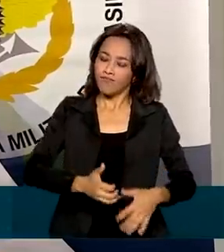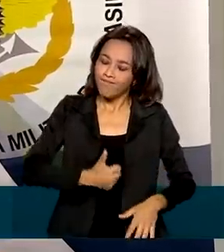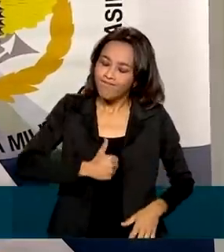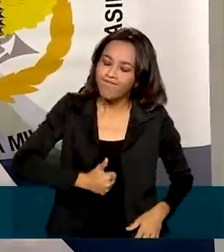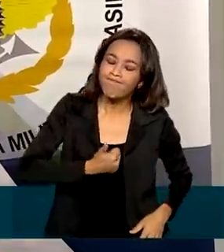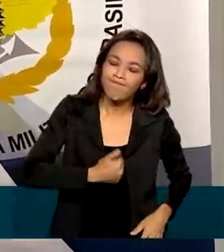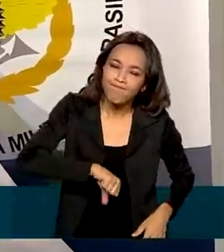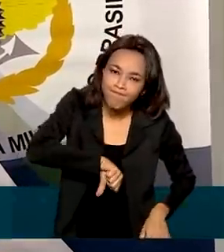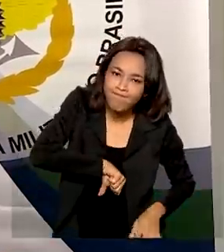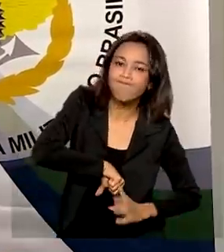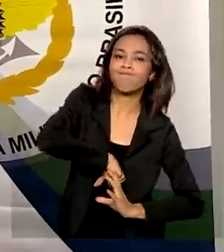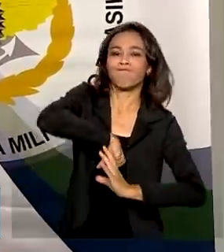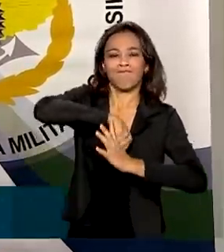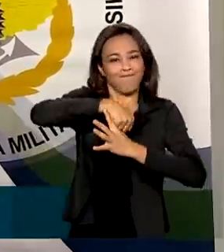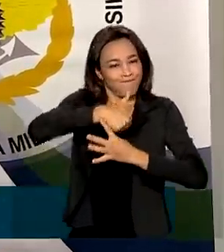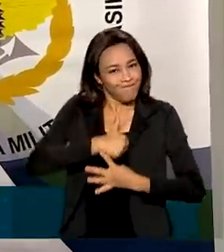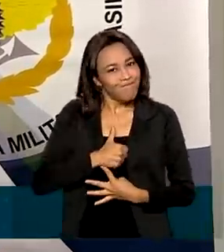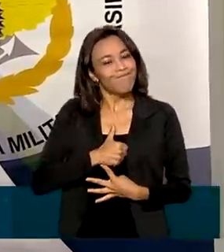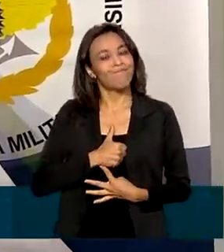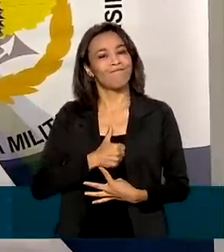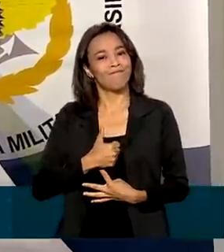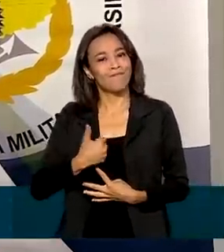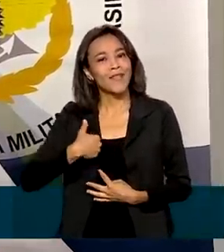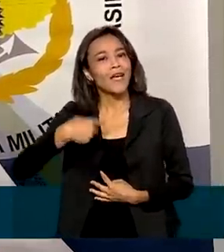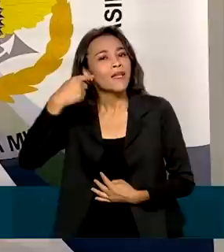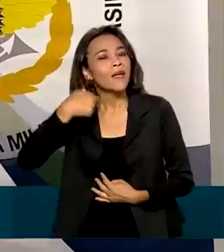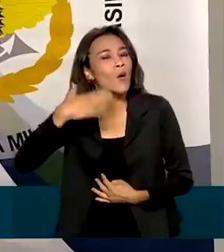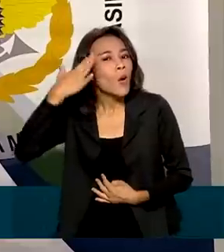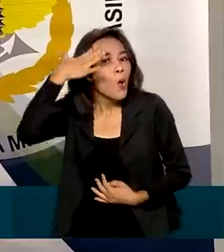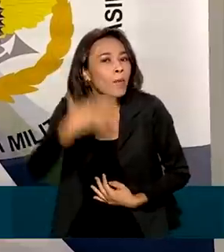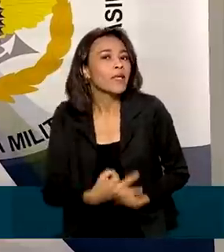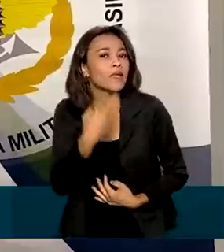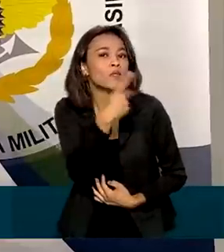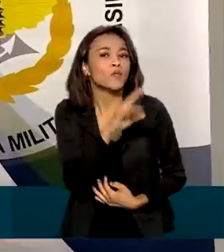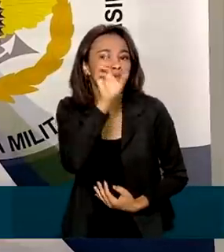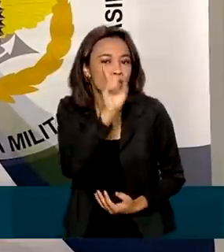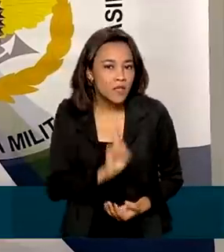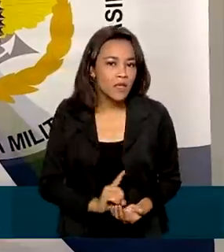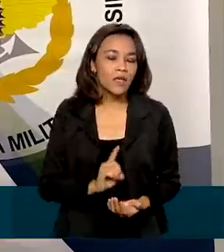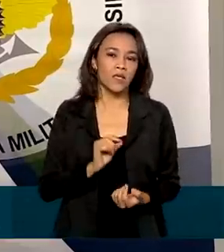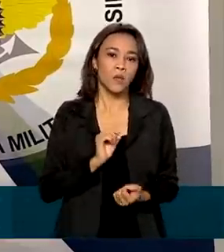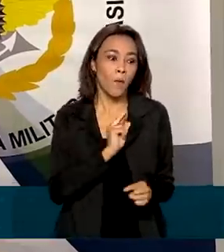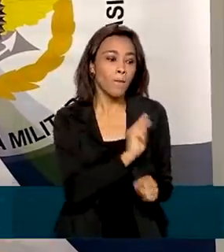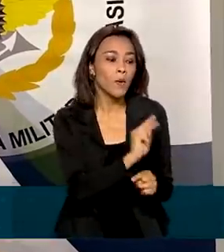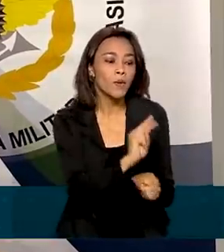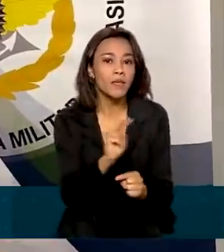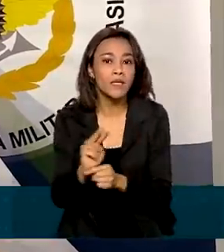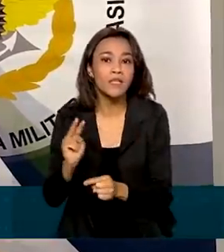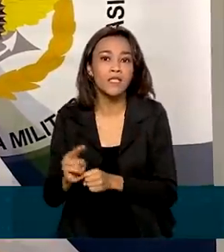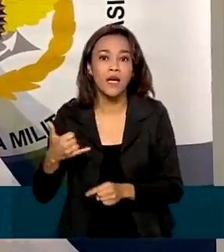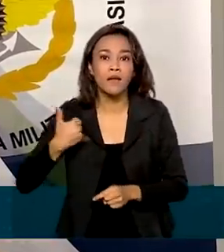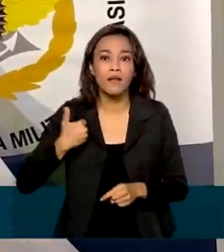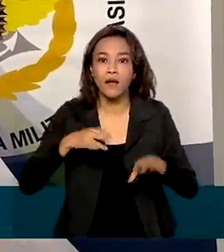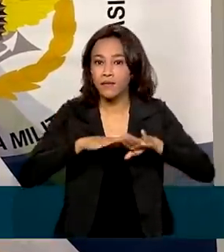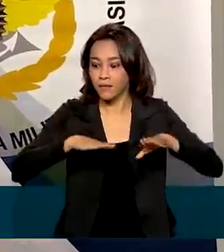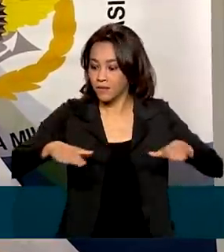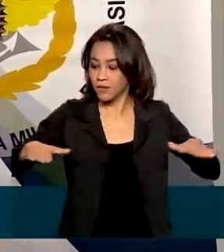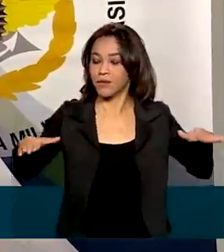eles noções de seus direitos, proteger a infância, tudo isso